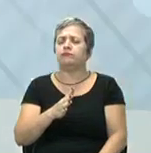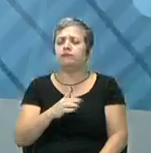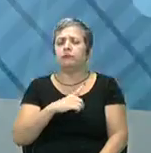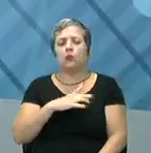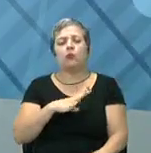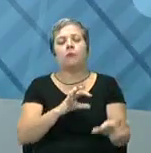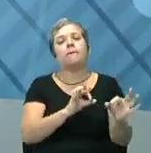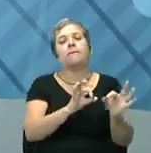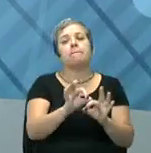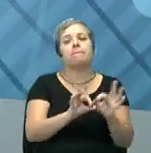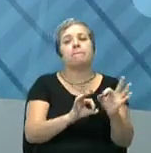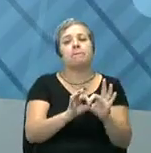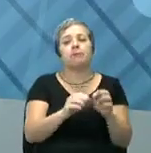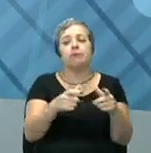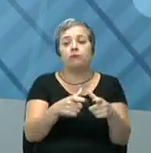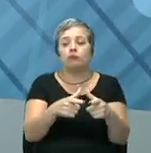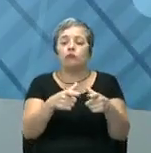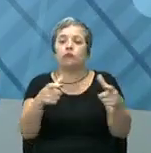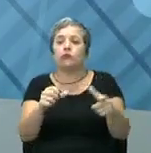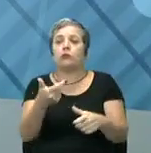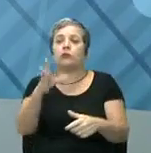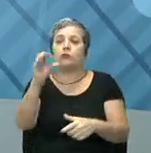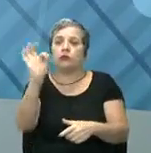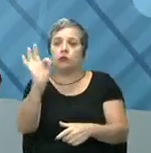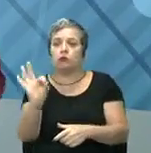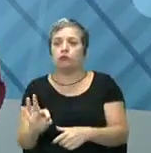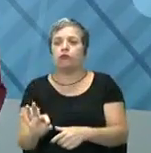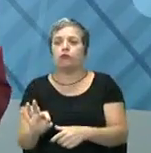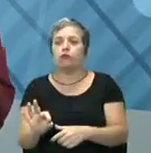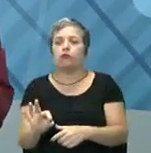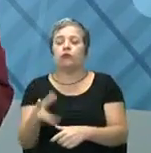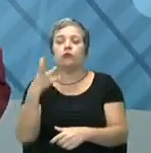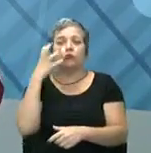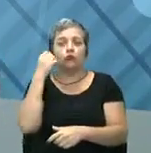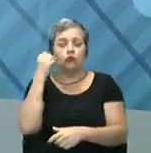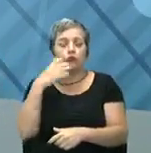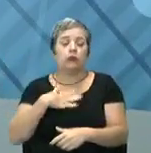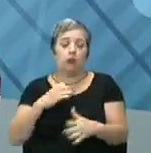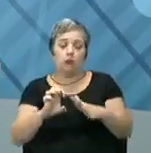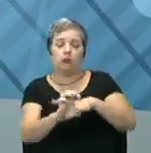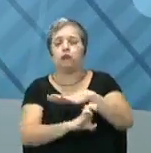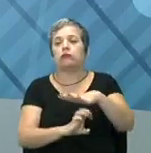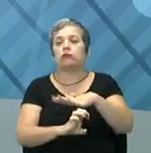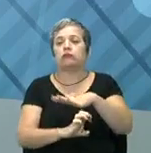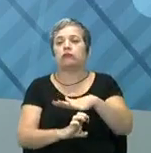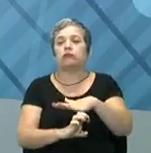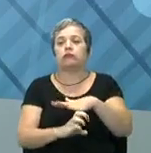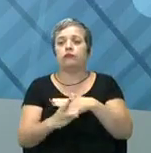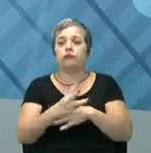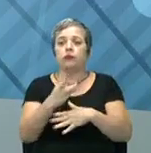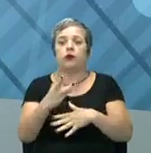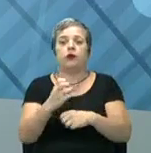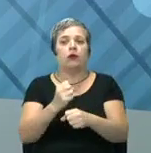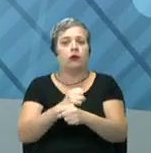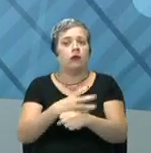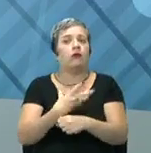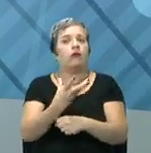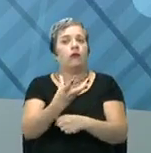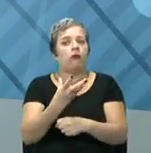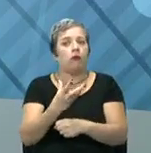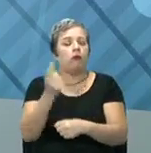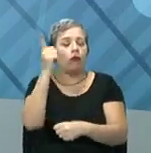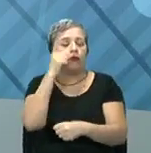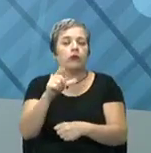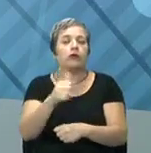um planejamento de aumentar 10% aí da lucratividade na minha empresa, em 3 anos. 3 anos,